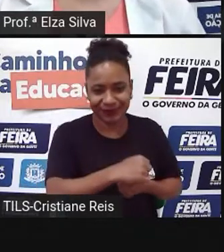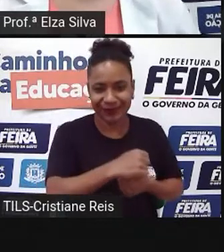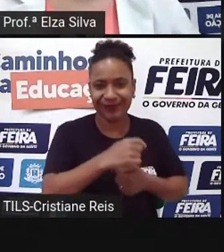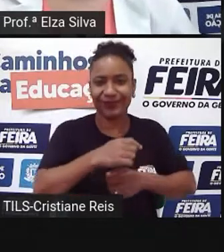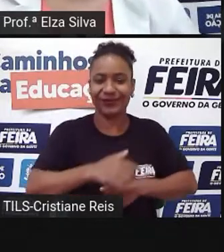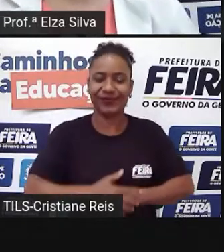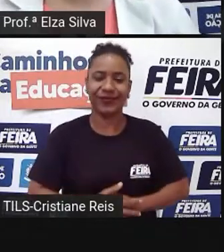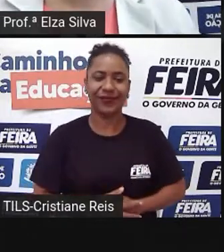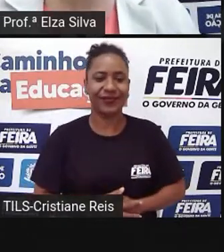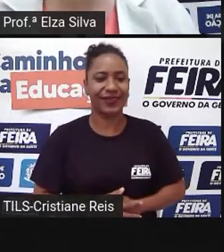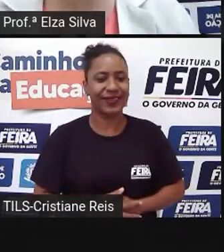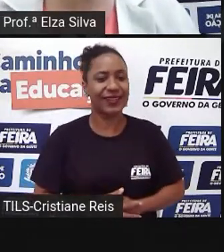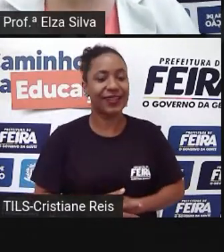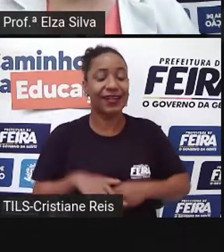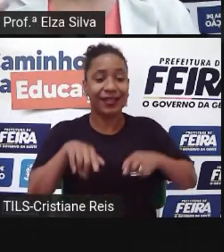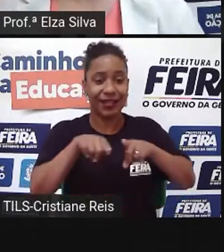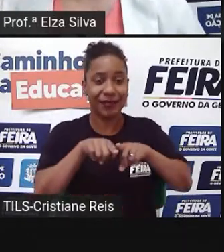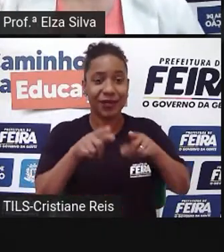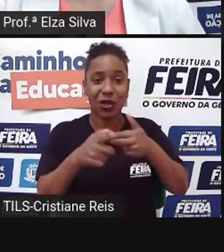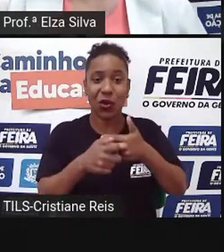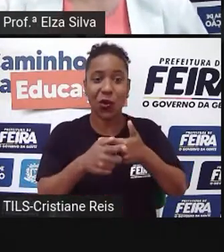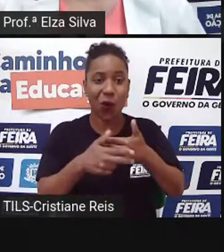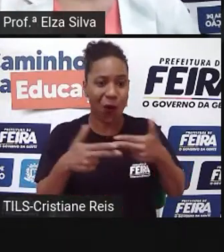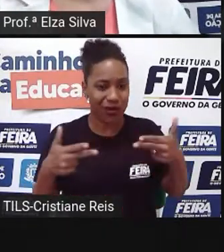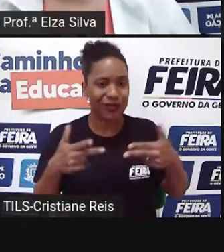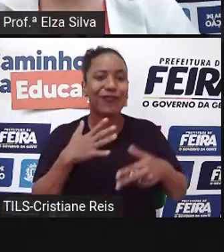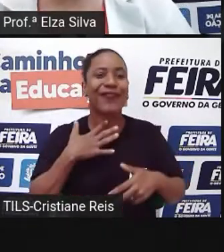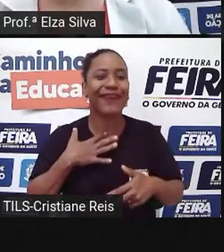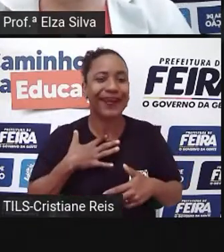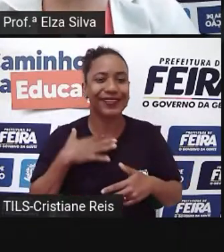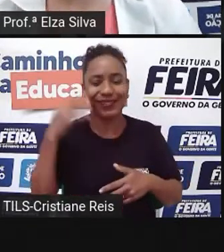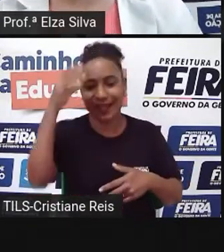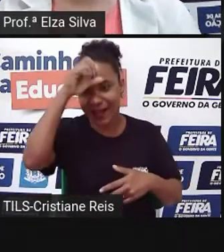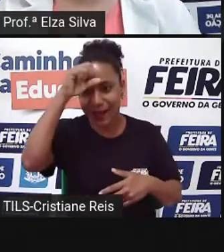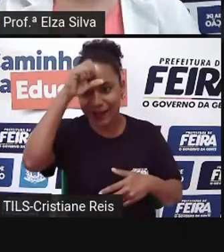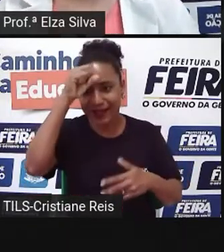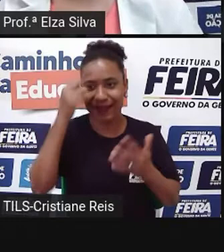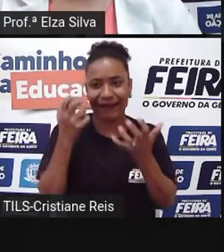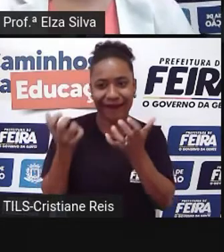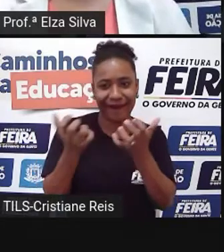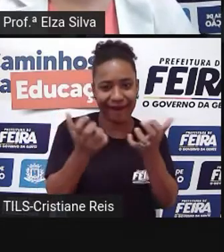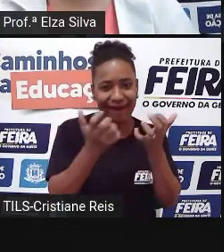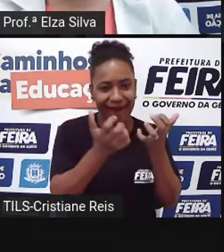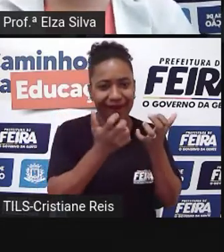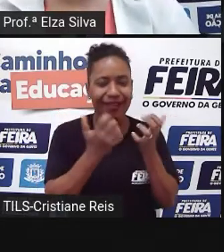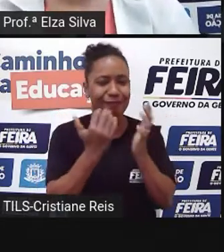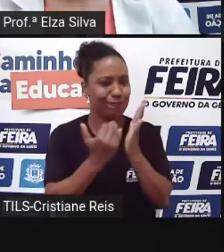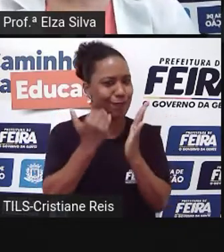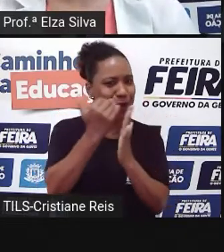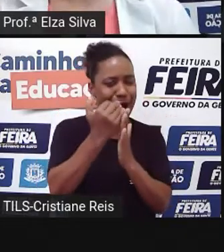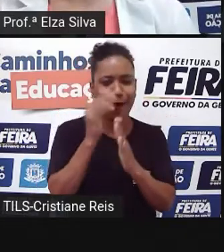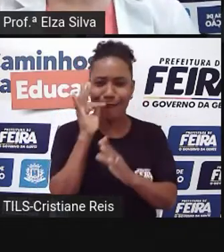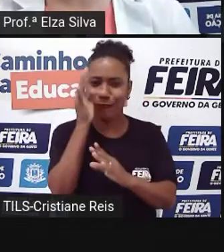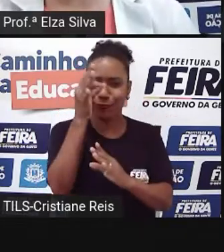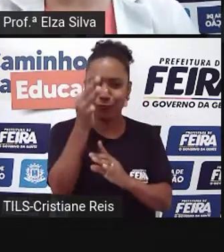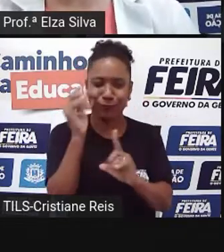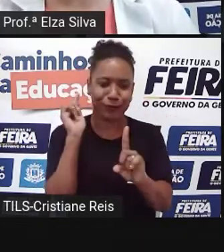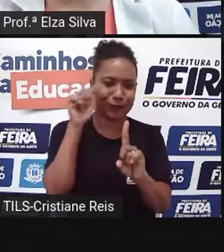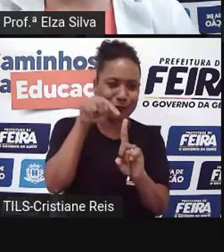Coisas que eu quero aprender Porque a gente tem que ter sempre essa visão de futuro, né? Fazer projetos para nós